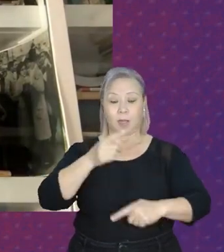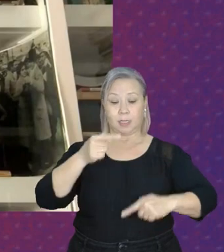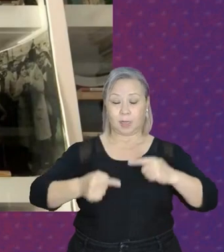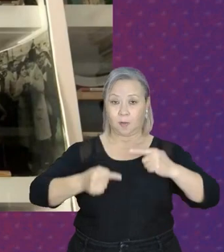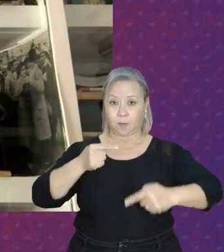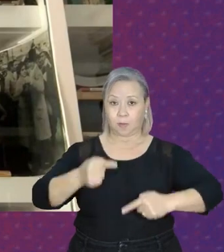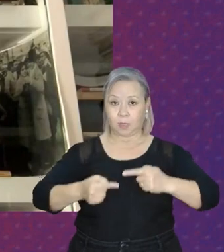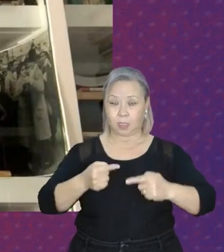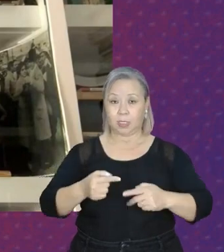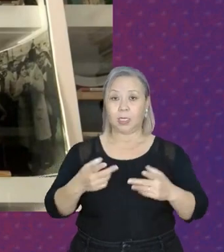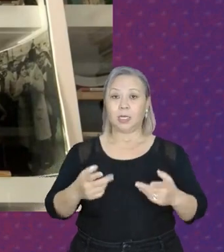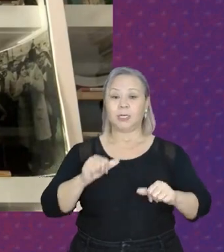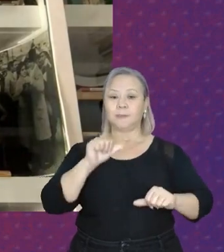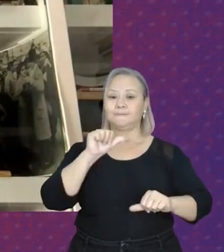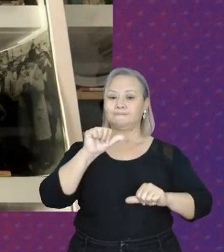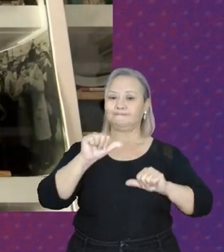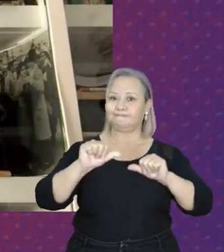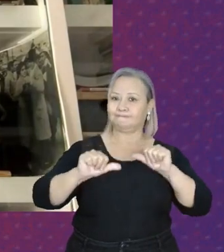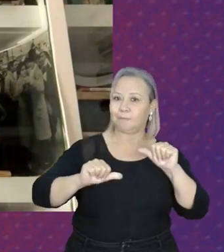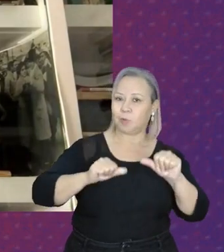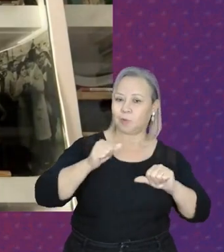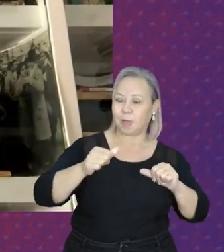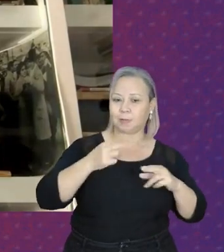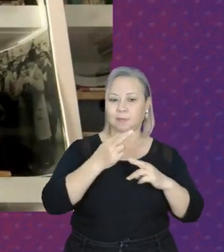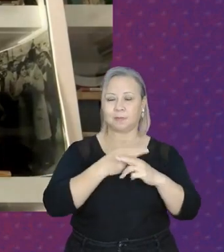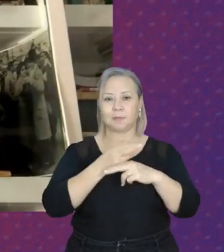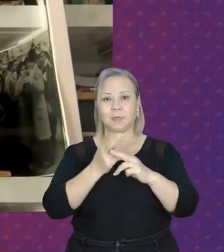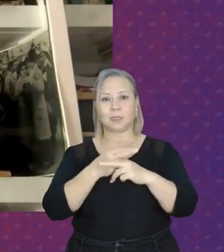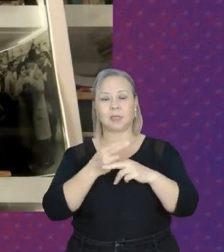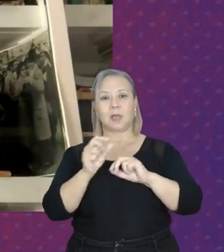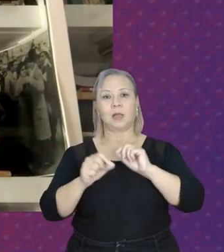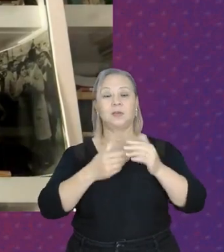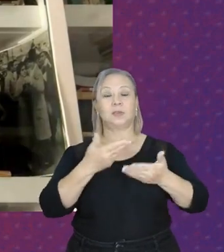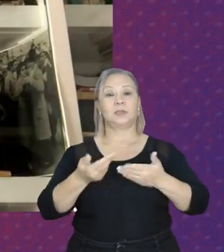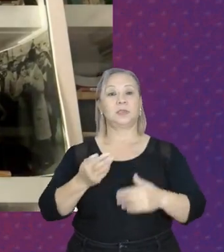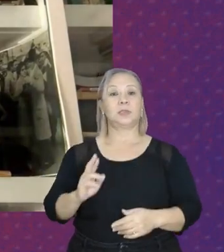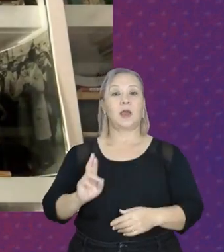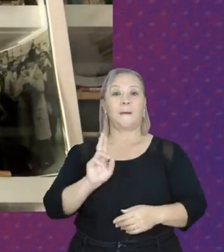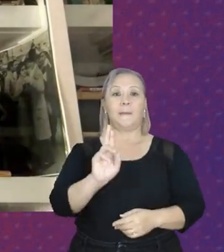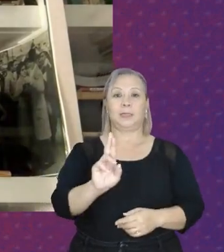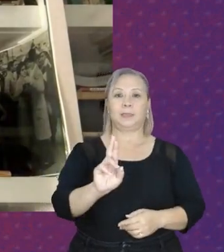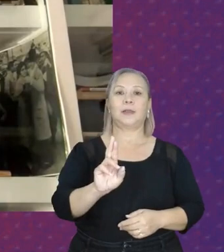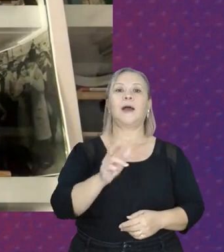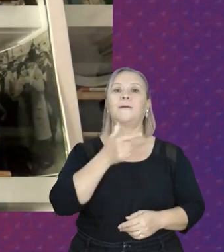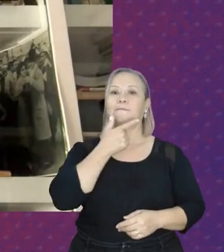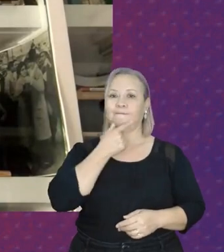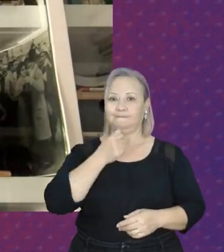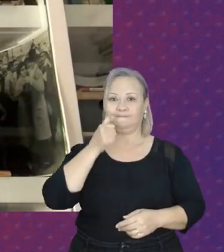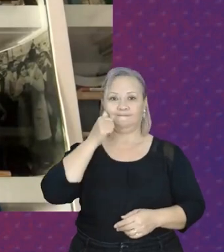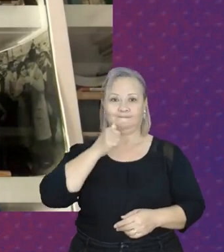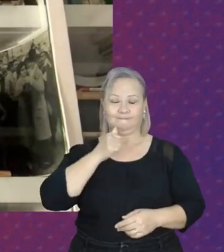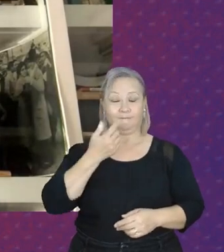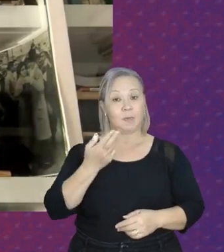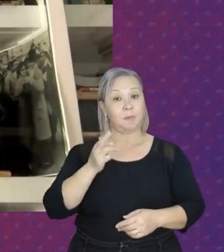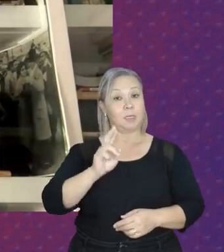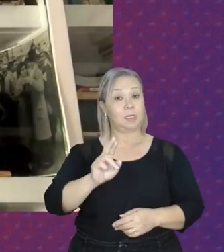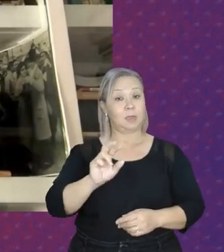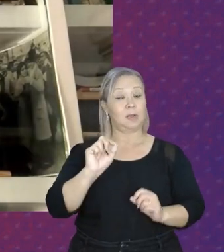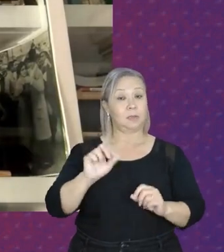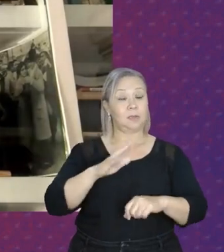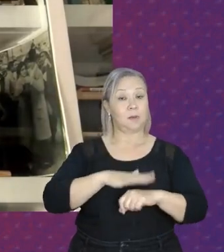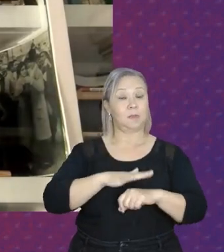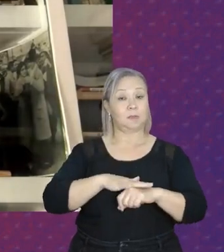e de mudança das relações entre representantes e representados. E ao mesmo tempo de